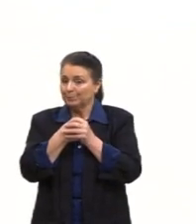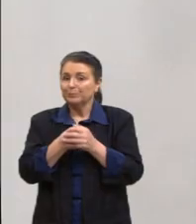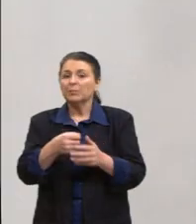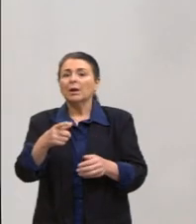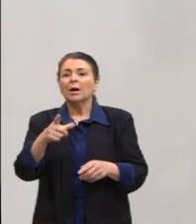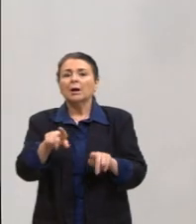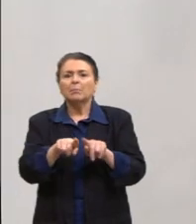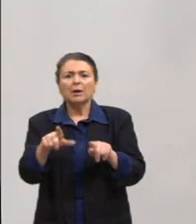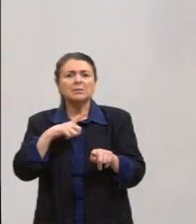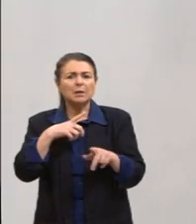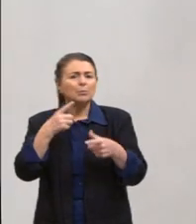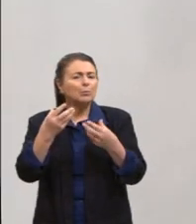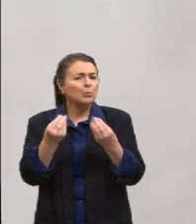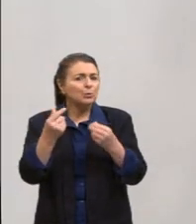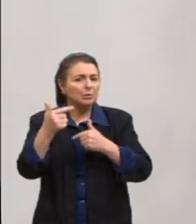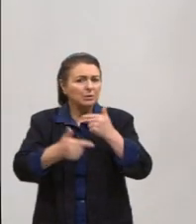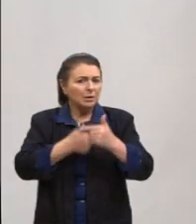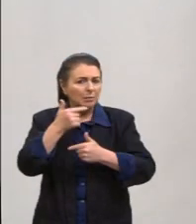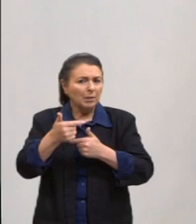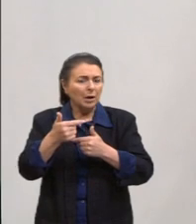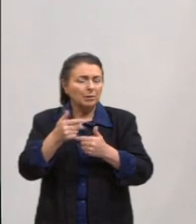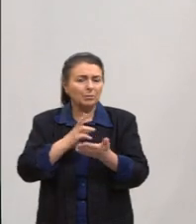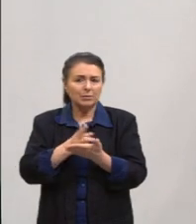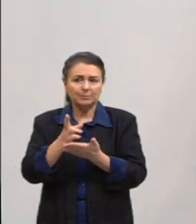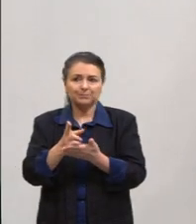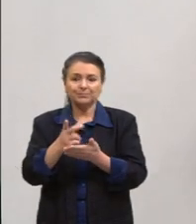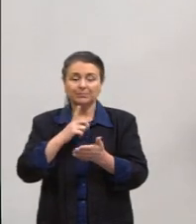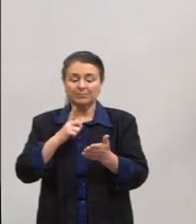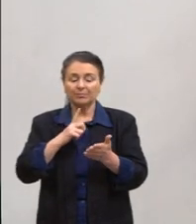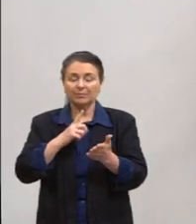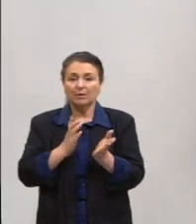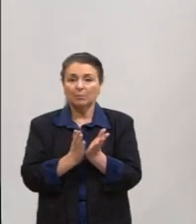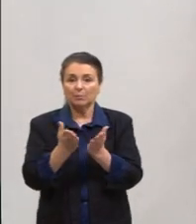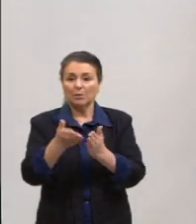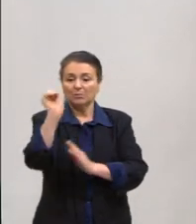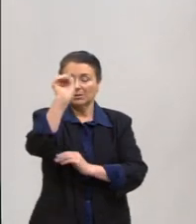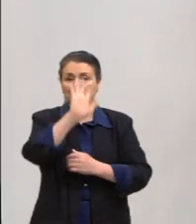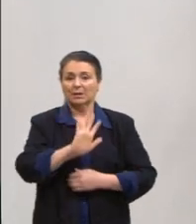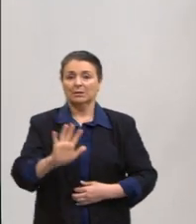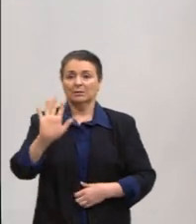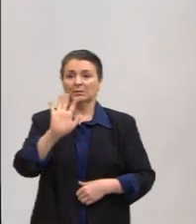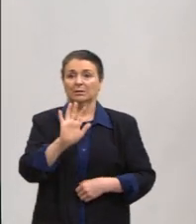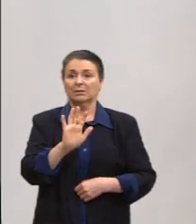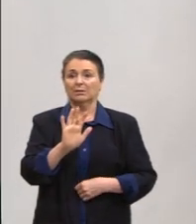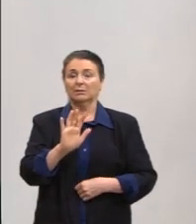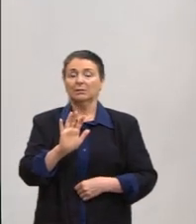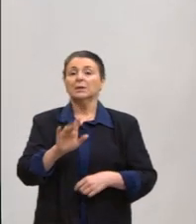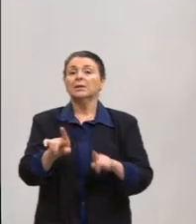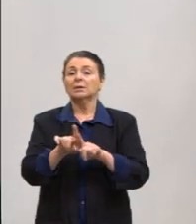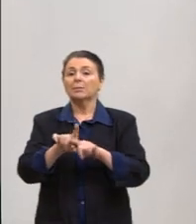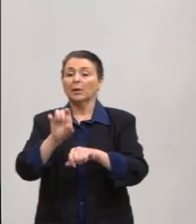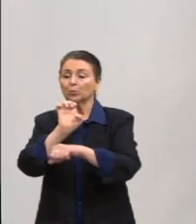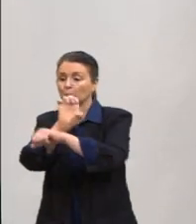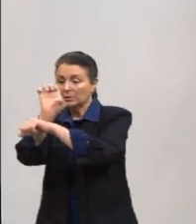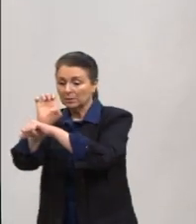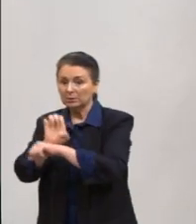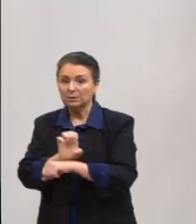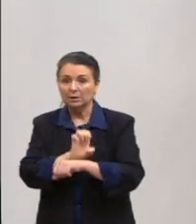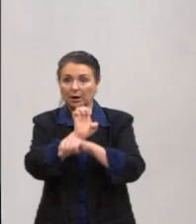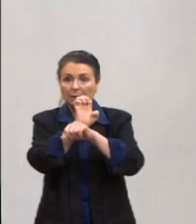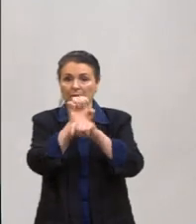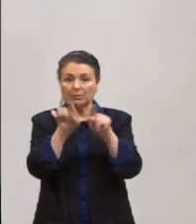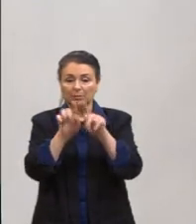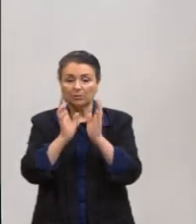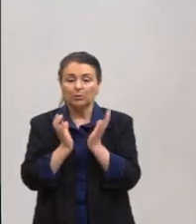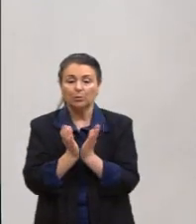muito trabalho para ser feito. E essa teve a Comissão Nacional, mas também nos estados tiveram comissões,